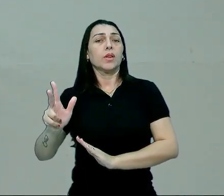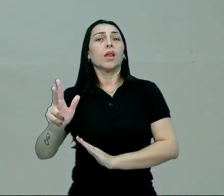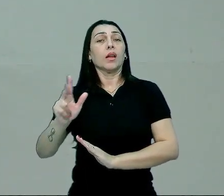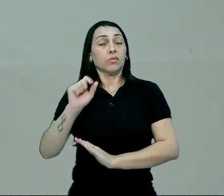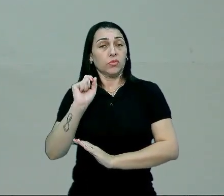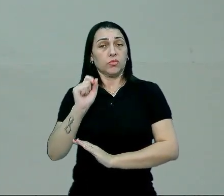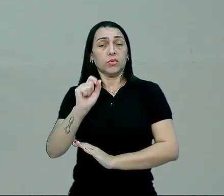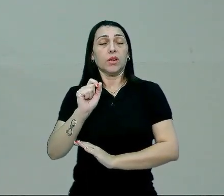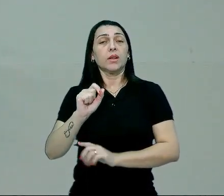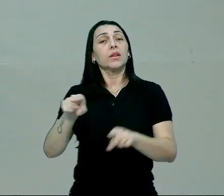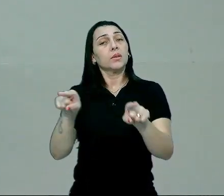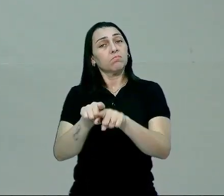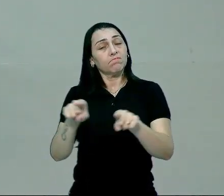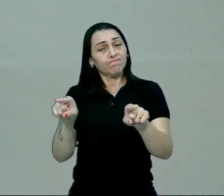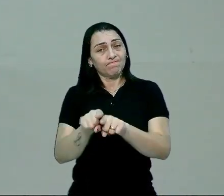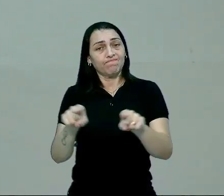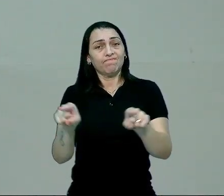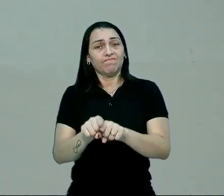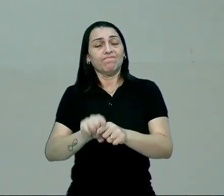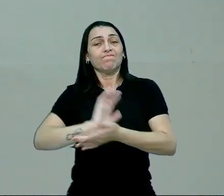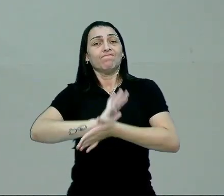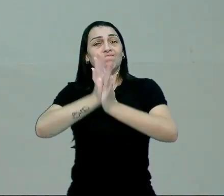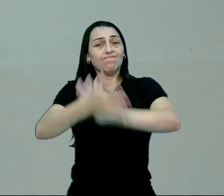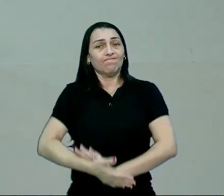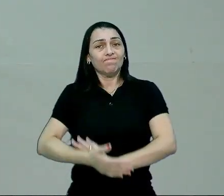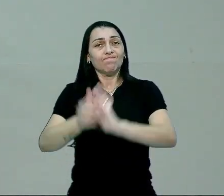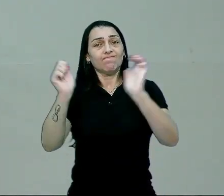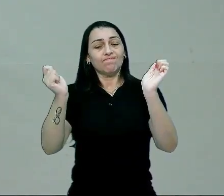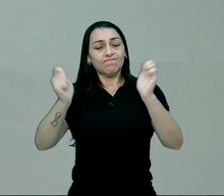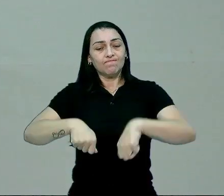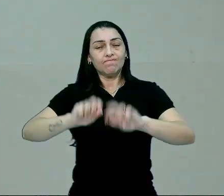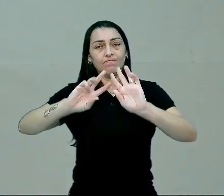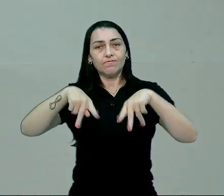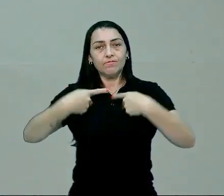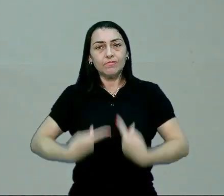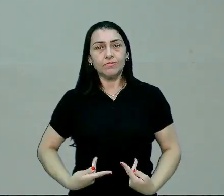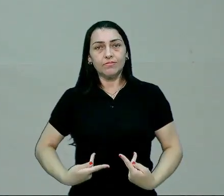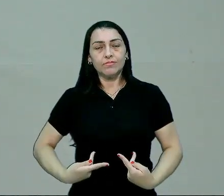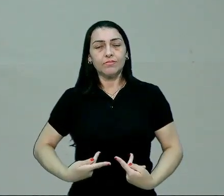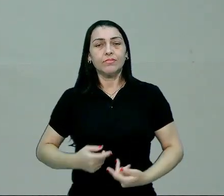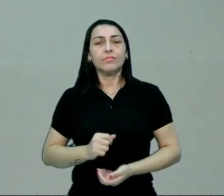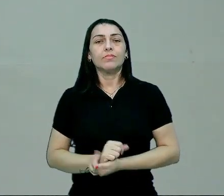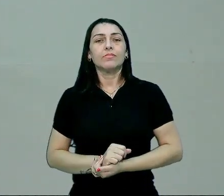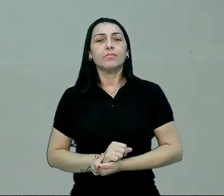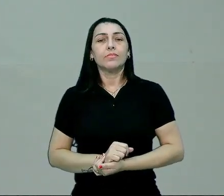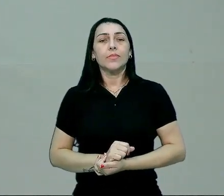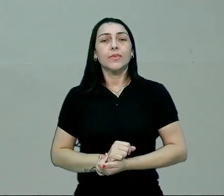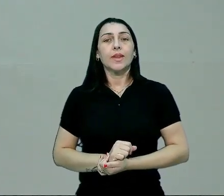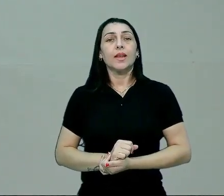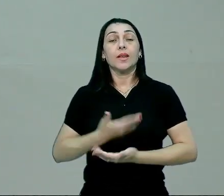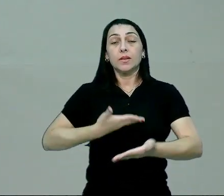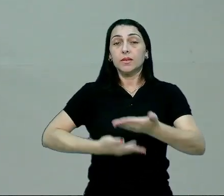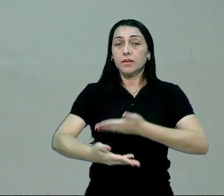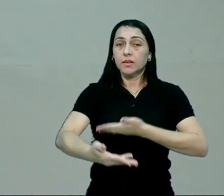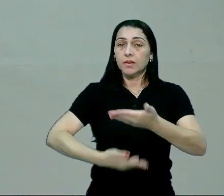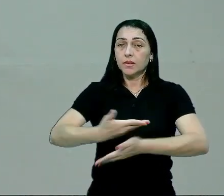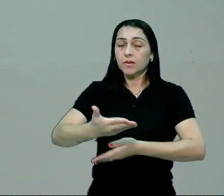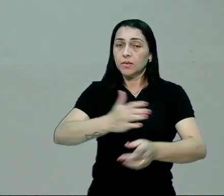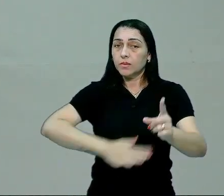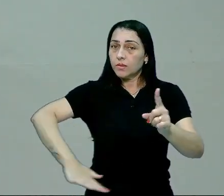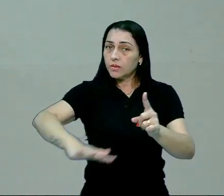subjugar e ainda pode degradar a condição humana. Todas as relações